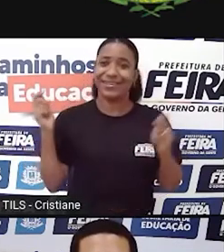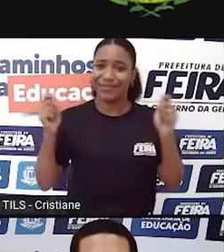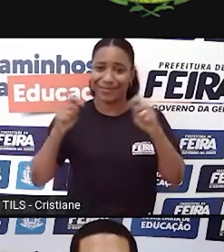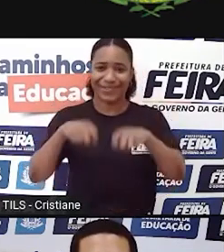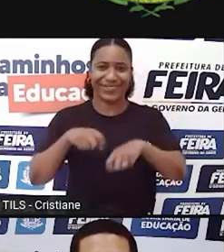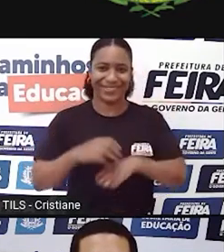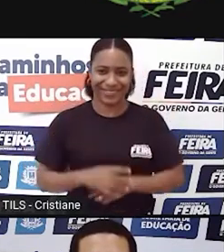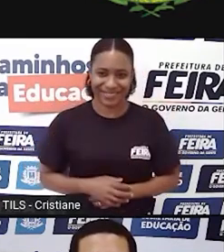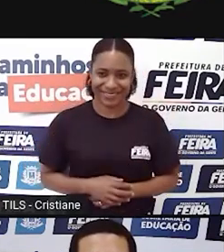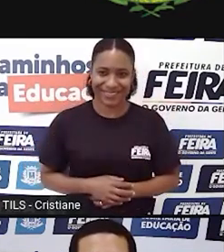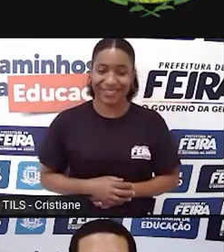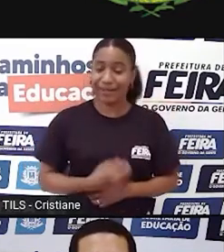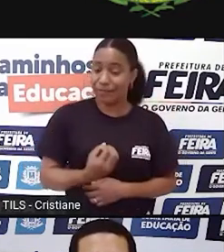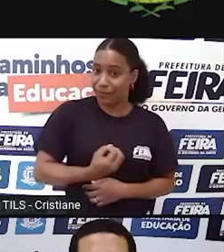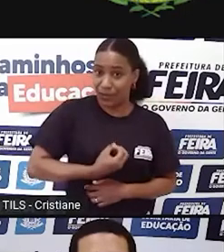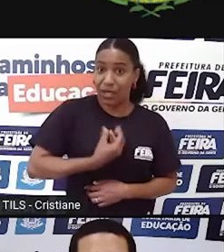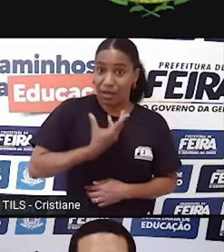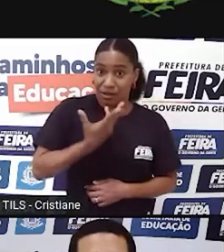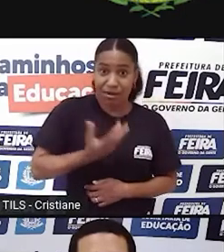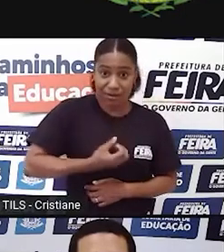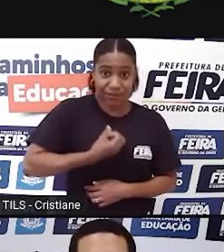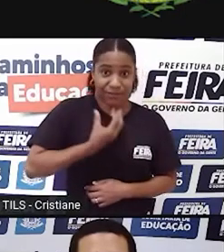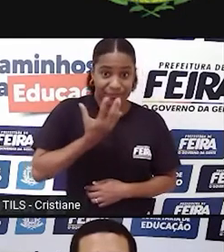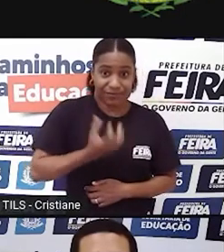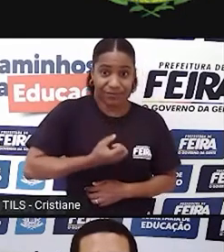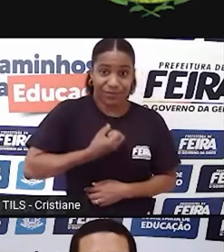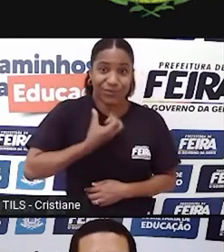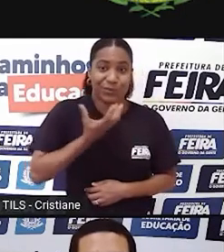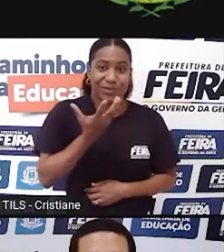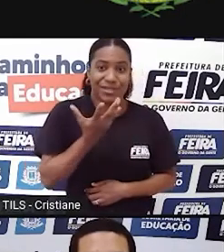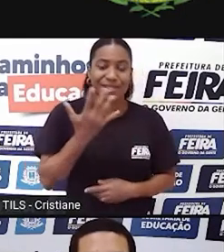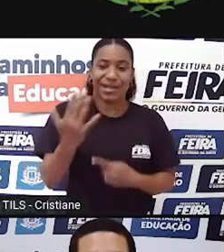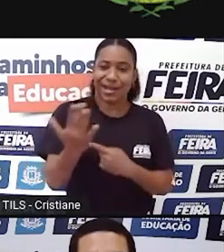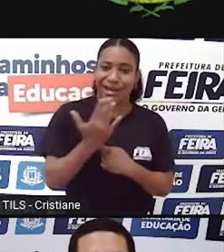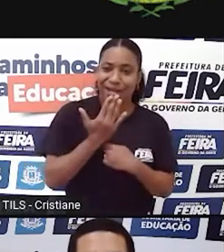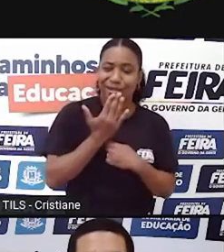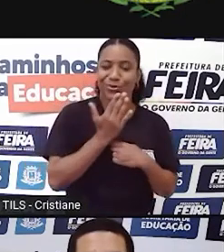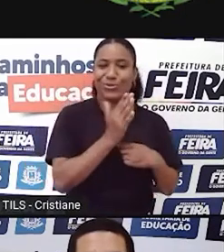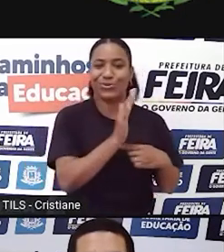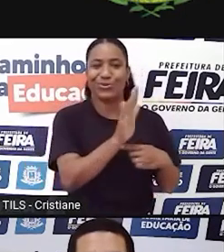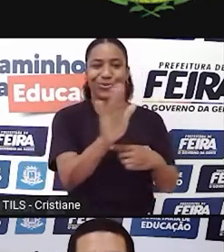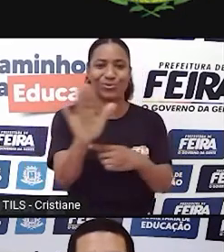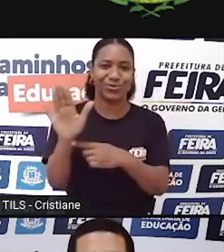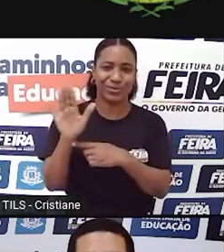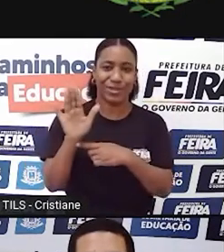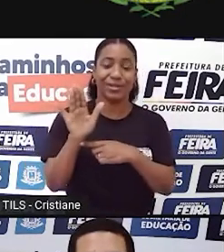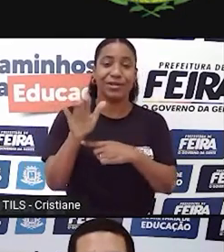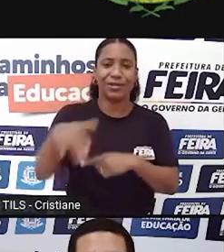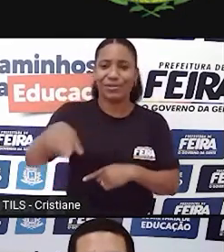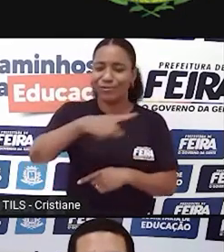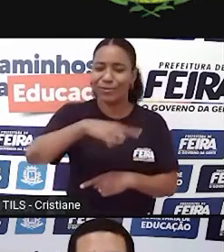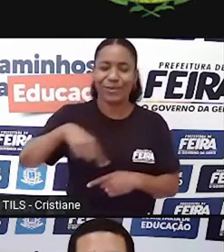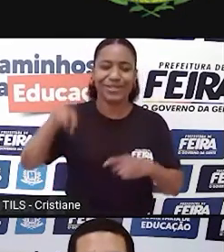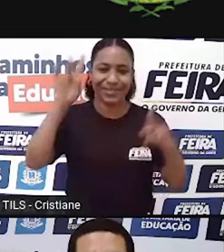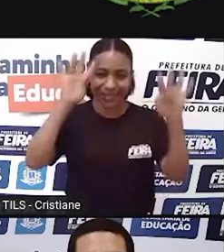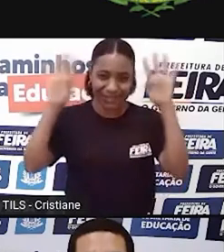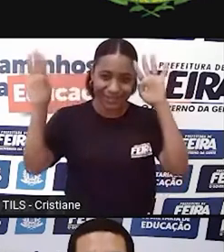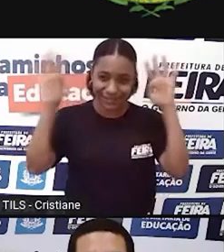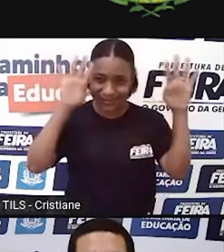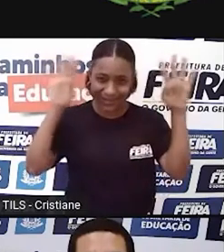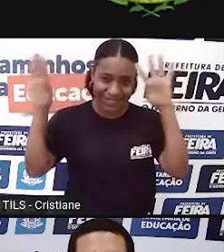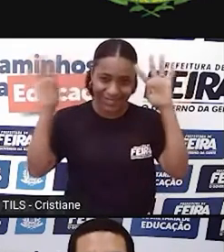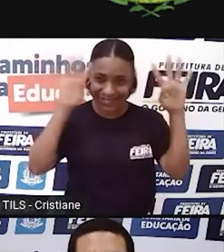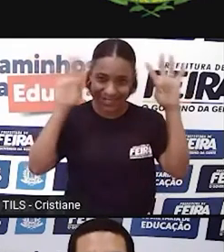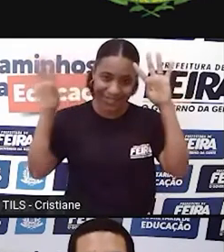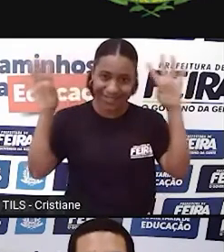dar, abrir caminhos, na verdade, para a gente trilhar os nossos sonhos, para a gente